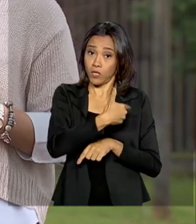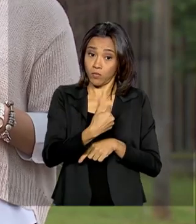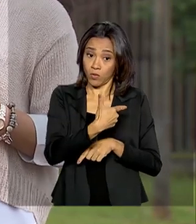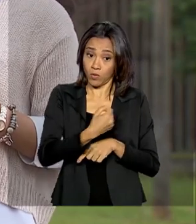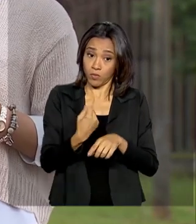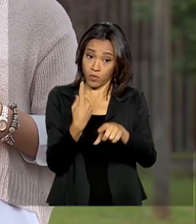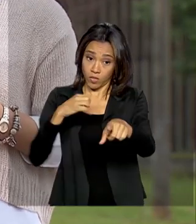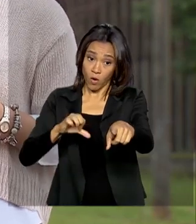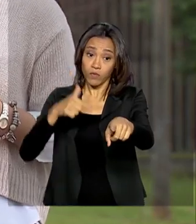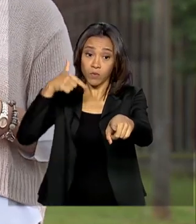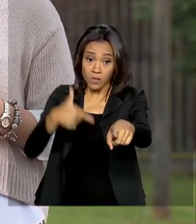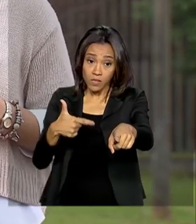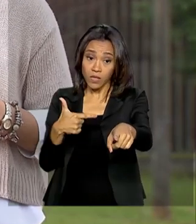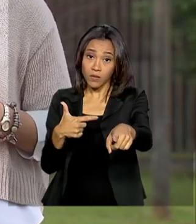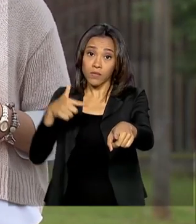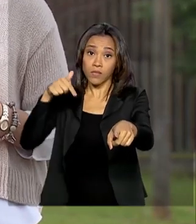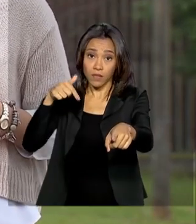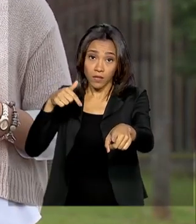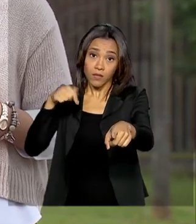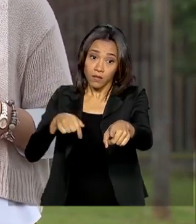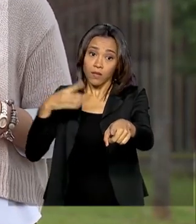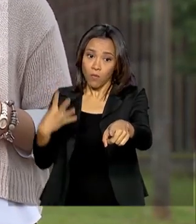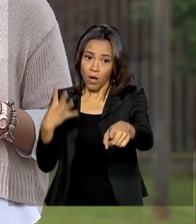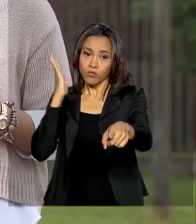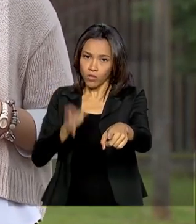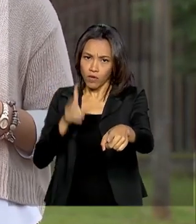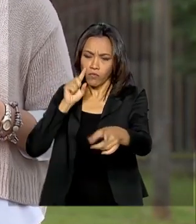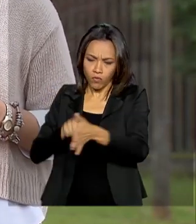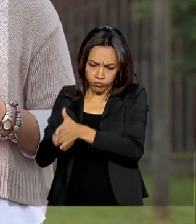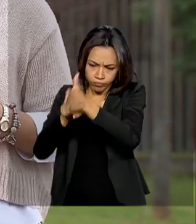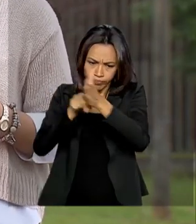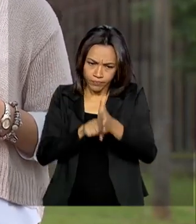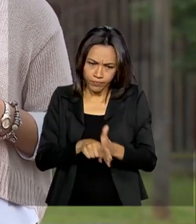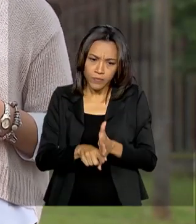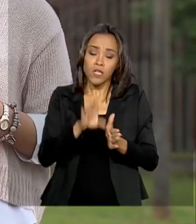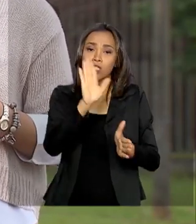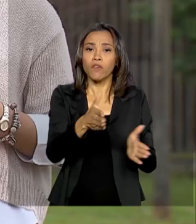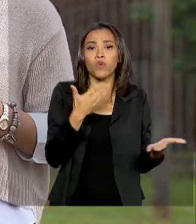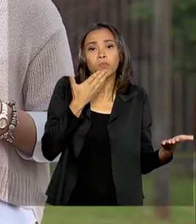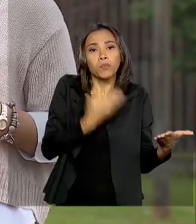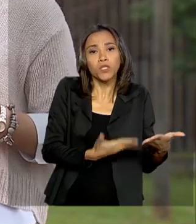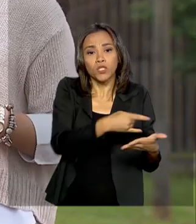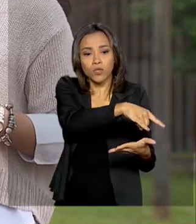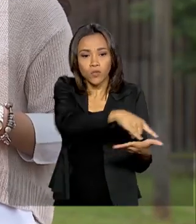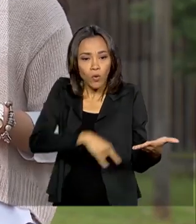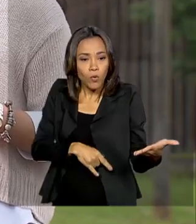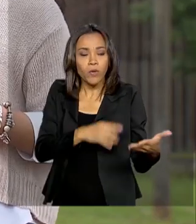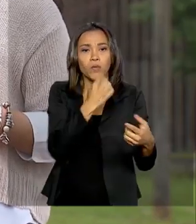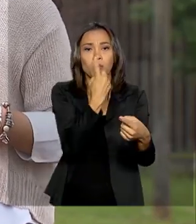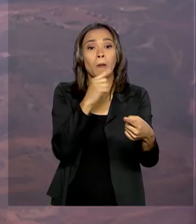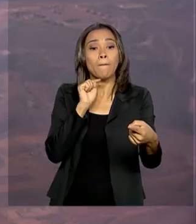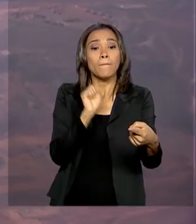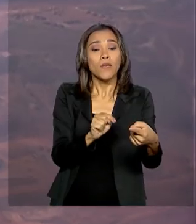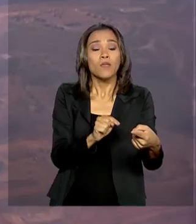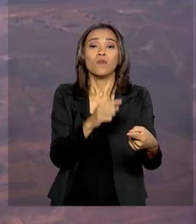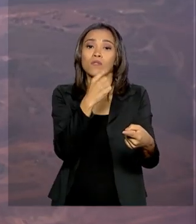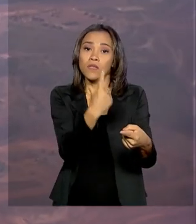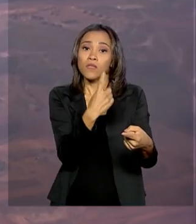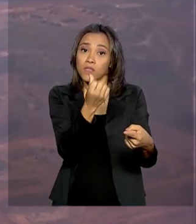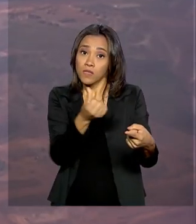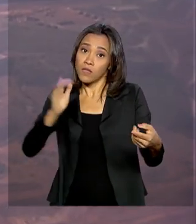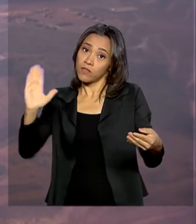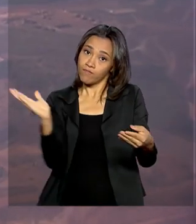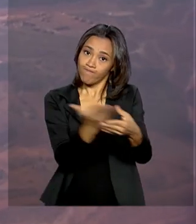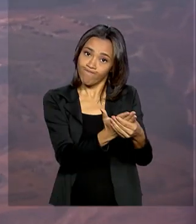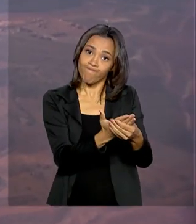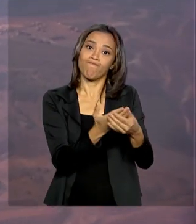foram checadas. Como resultado, foram expedidos 1.116 autos de infração. Além das